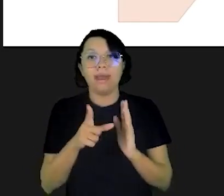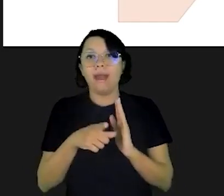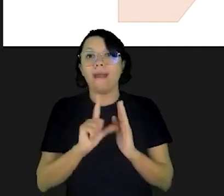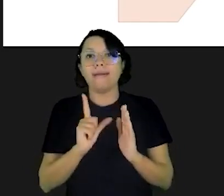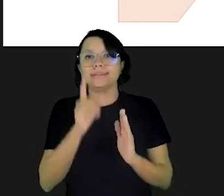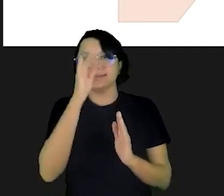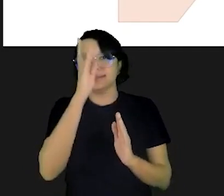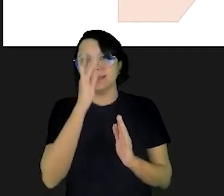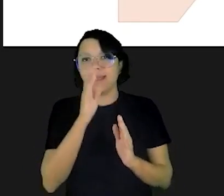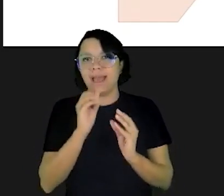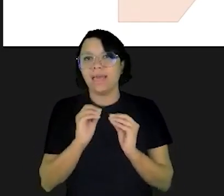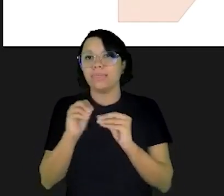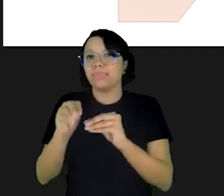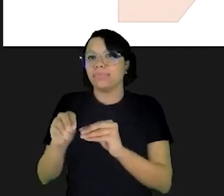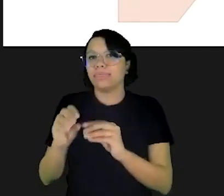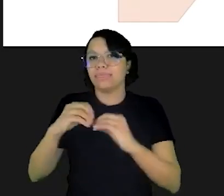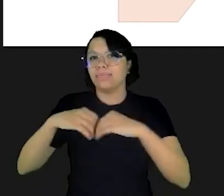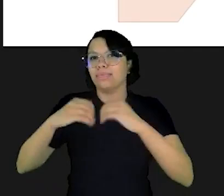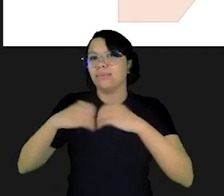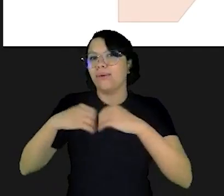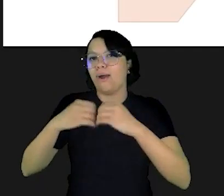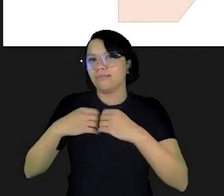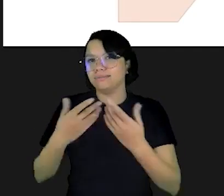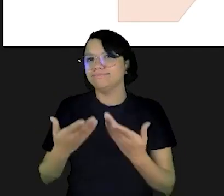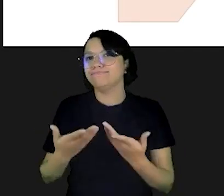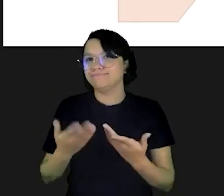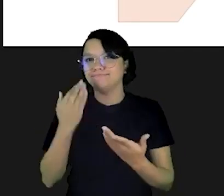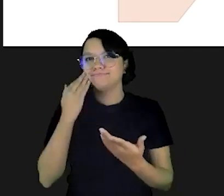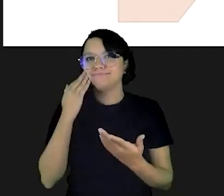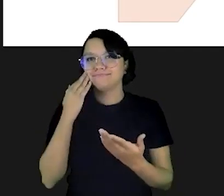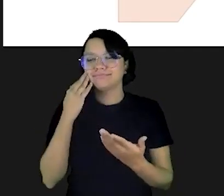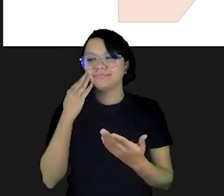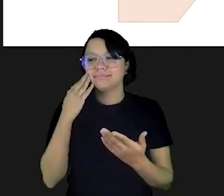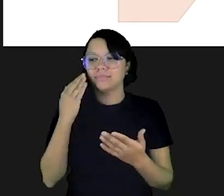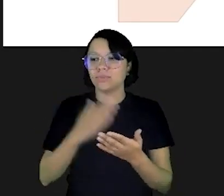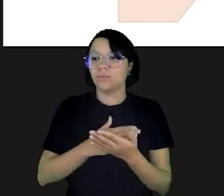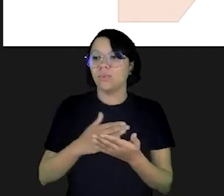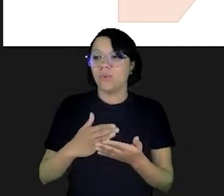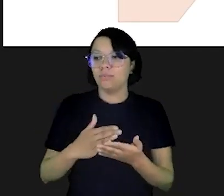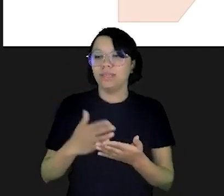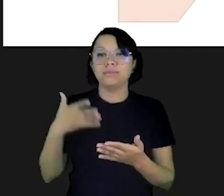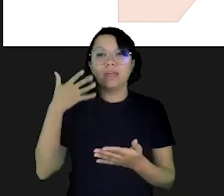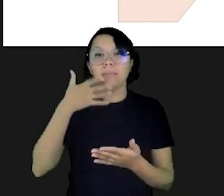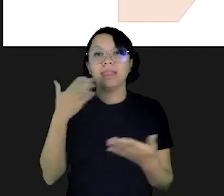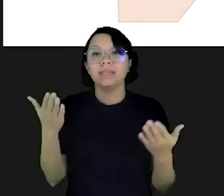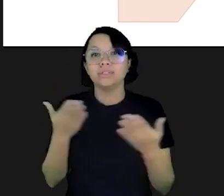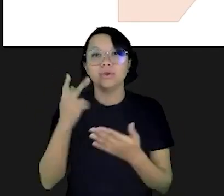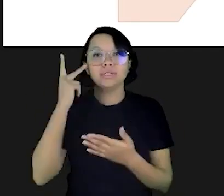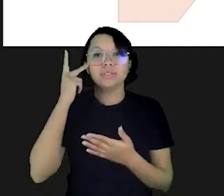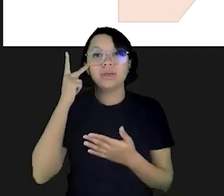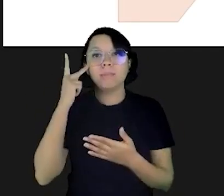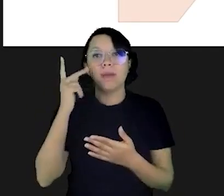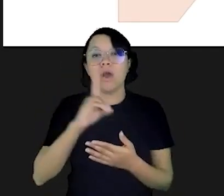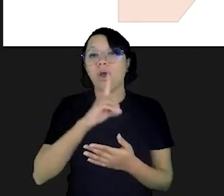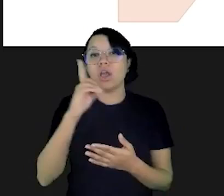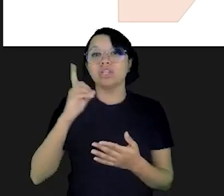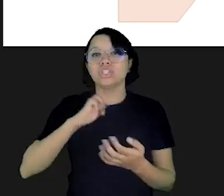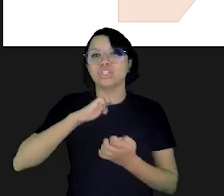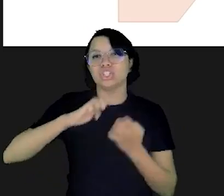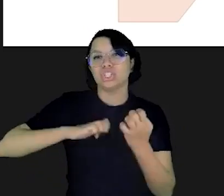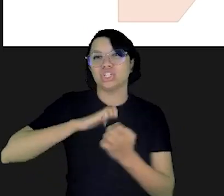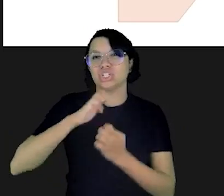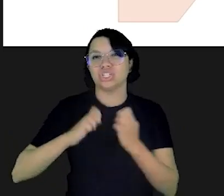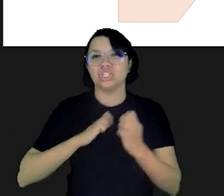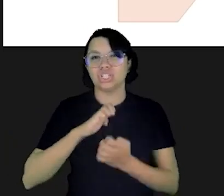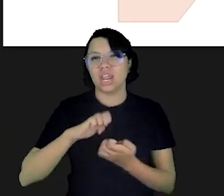com o ovo dentro da galinha antes da galinha botar esse ovo para fora Nino na introdução dessa palestra de hoje mencionou